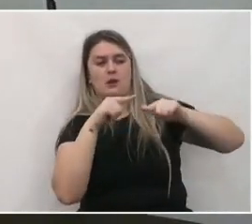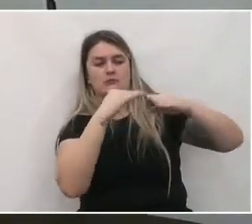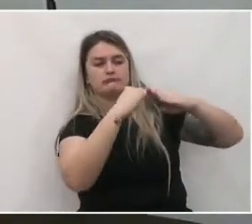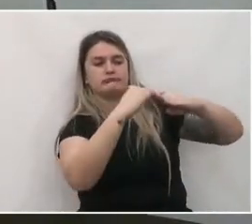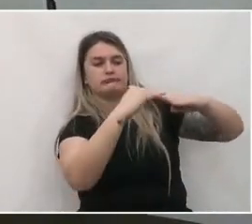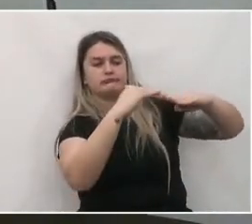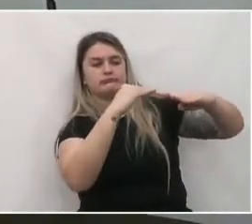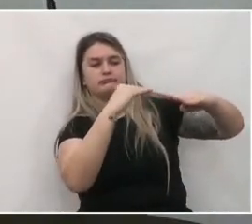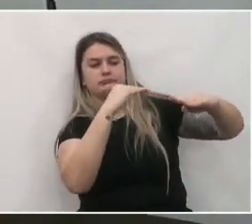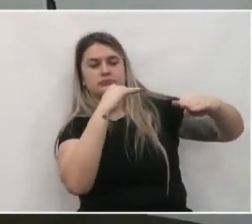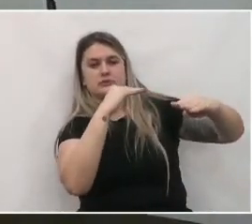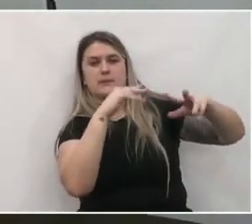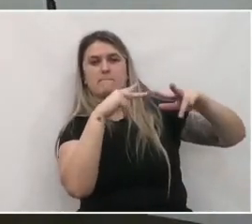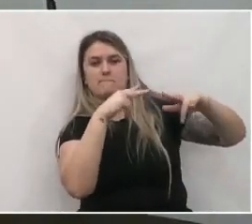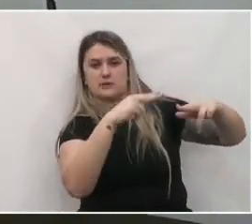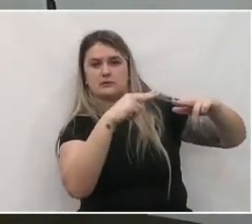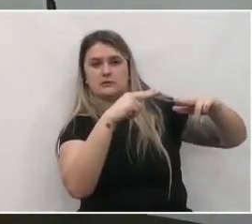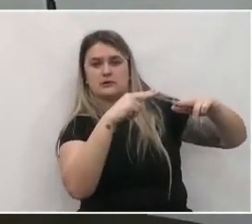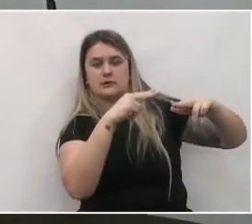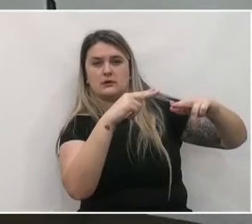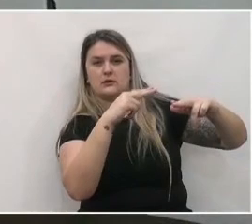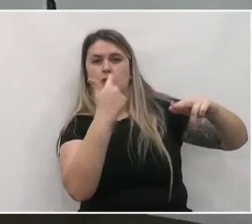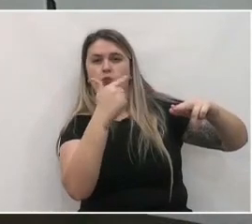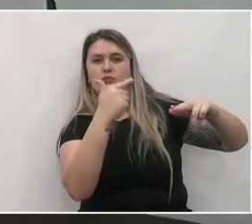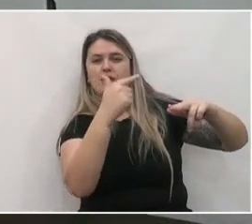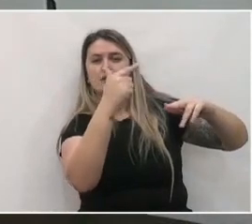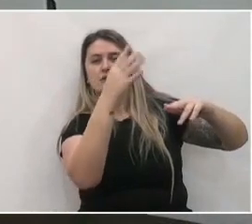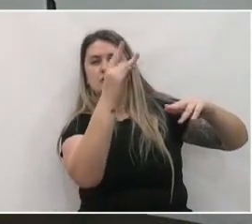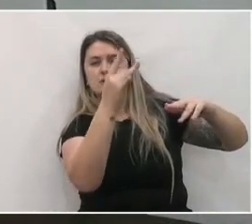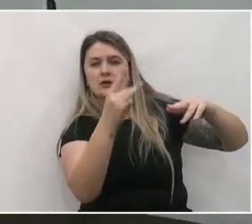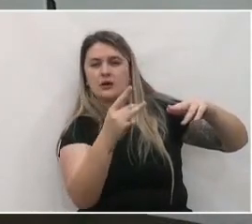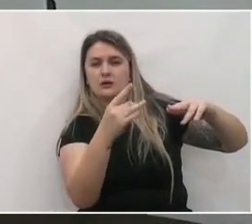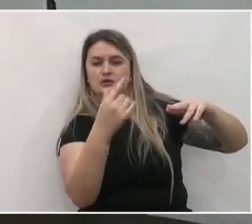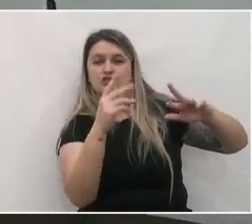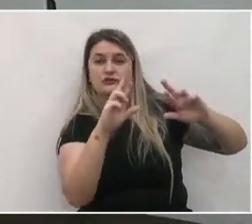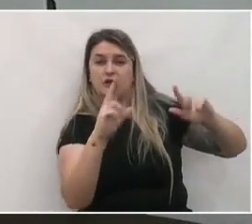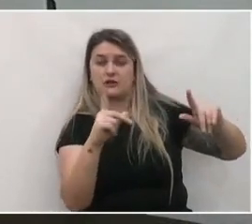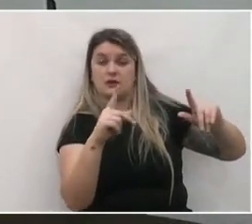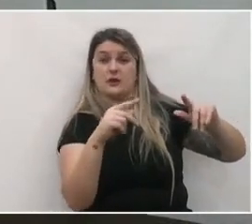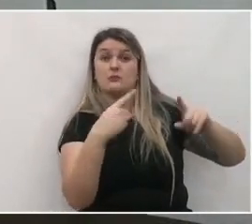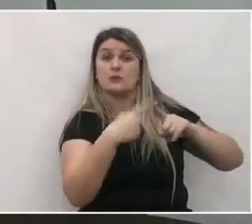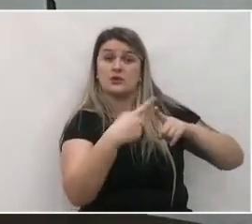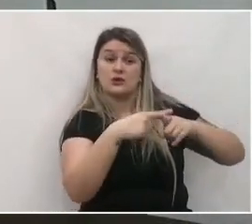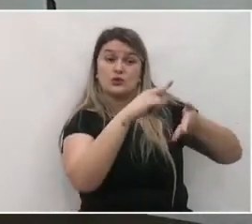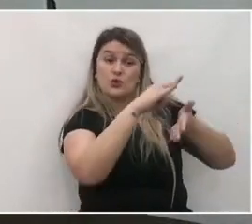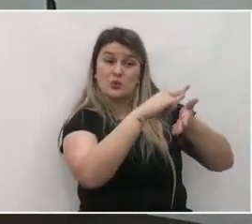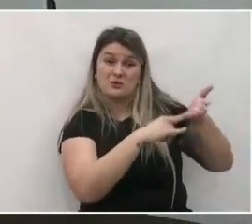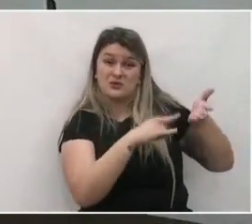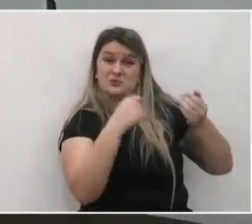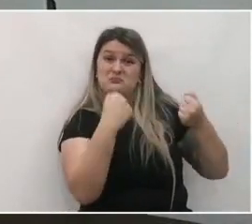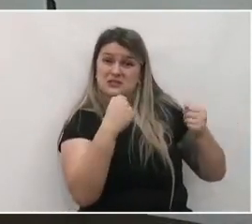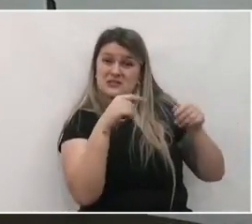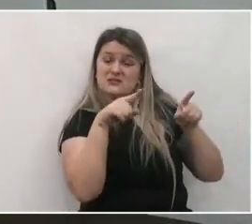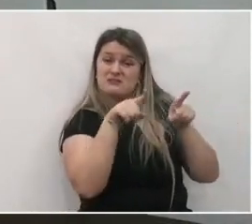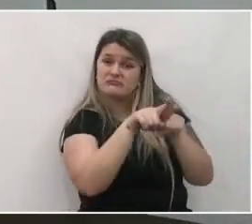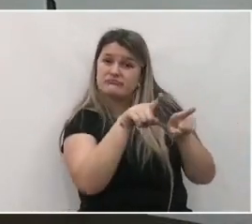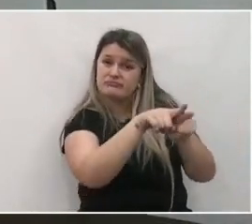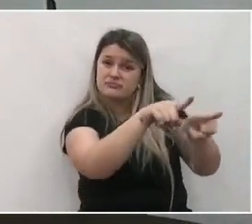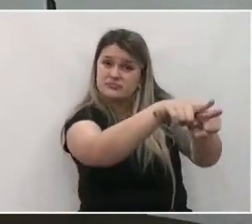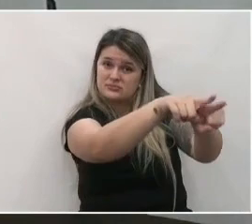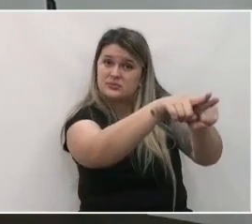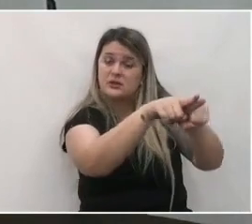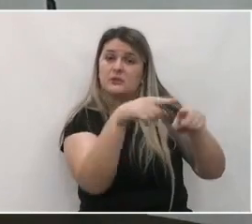distingua, é um assunto que pode merecer revisão. Sim, sim. Porque o plano diretor tem que ter uma lógica. É importante que o